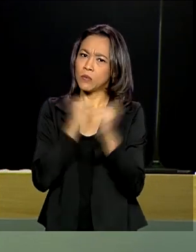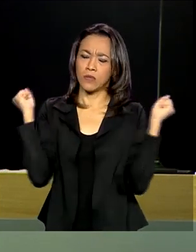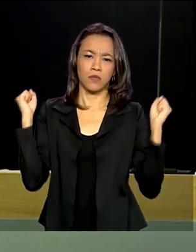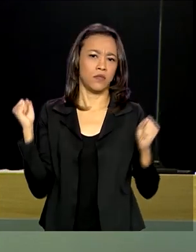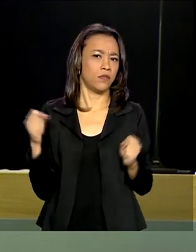permitir isso.